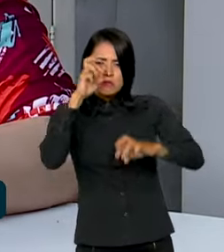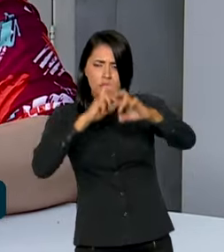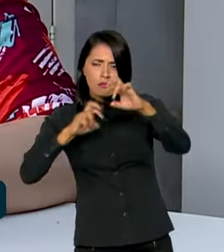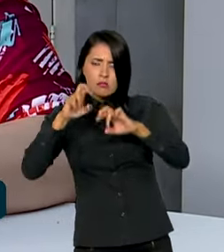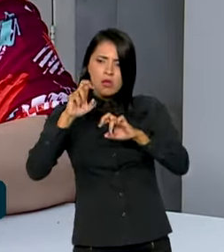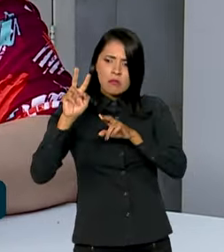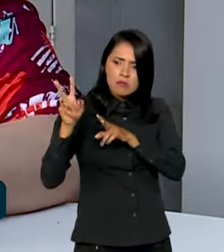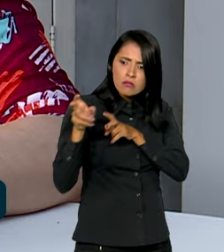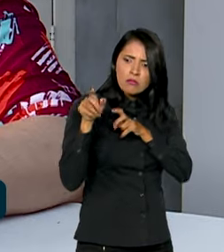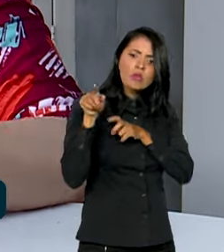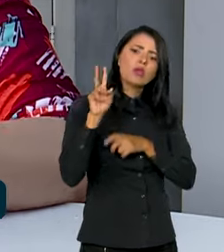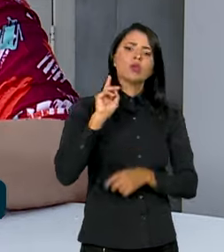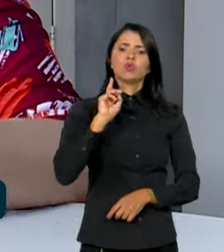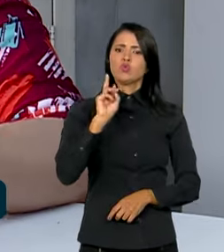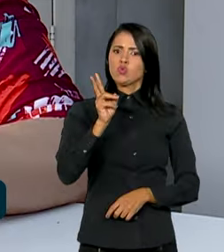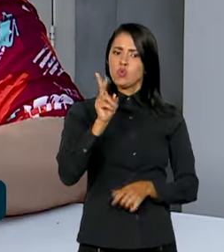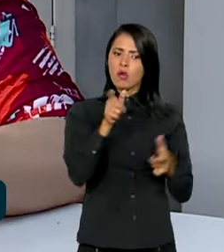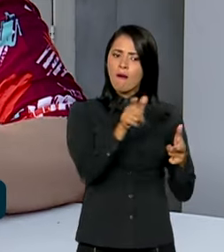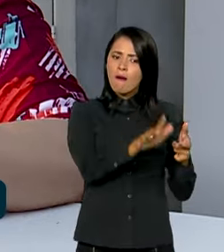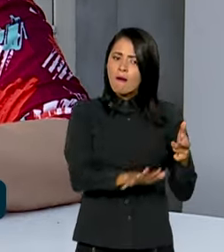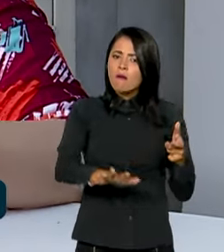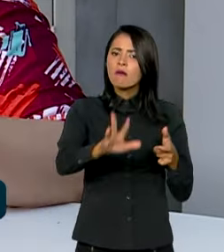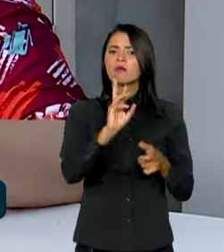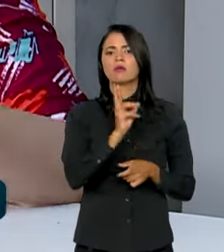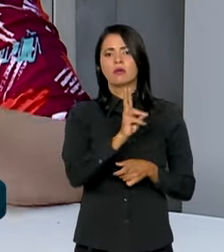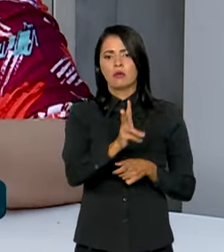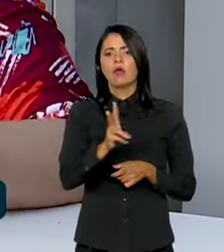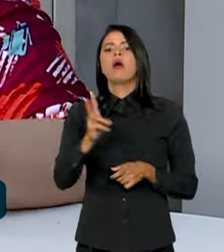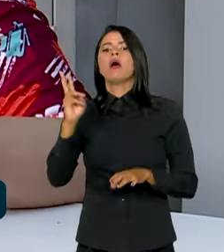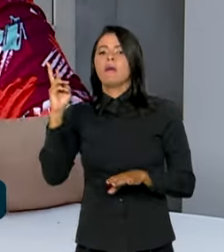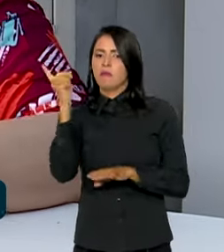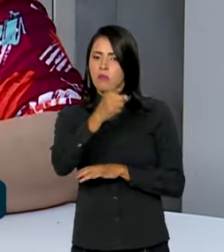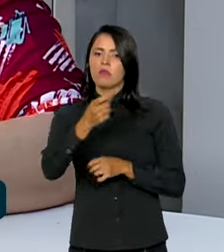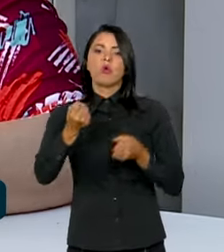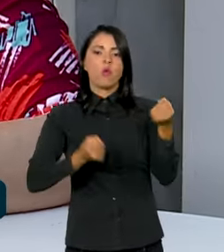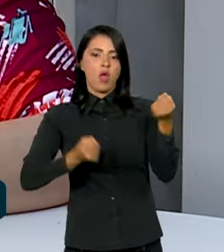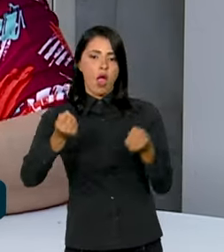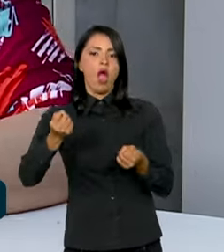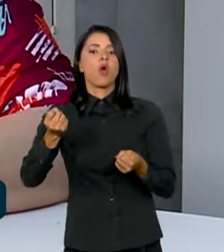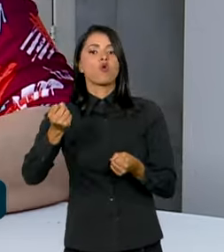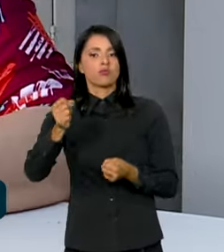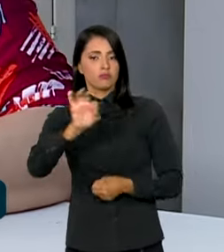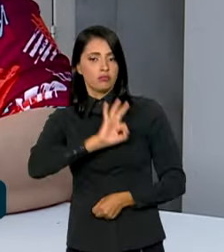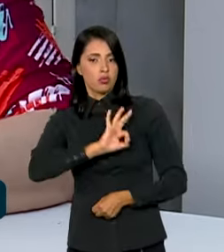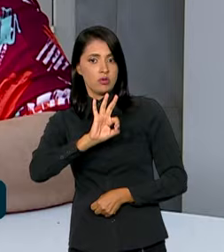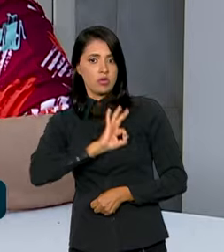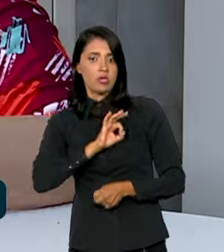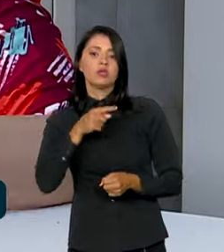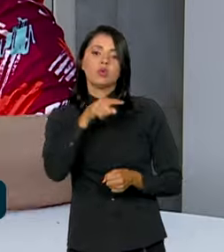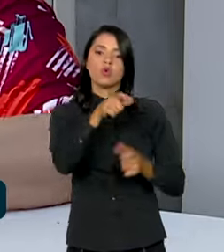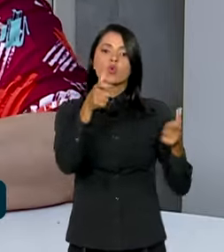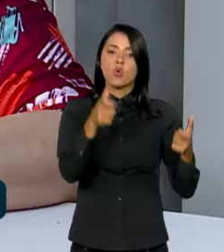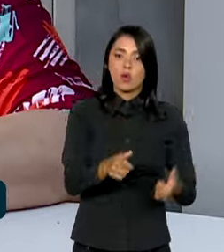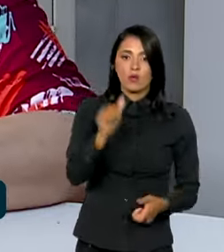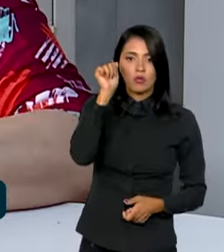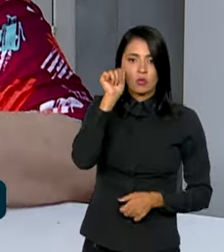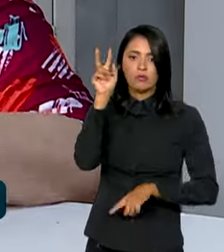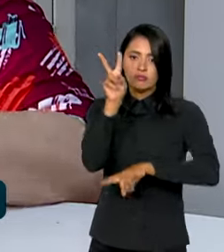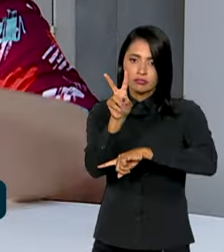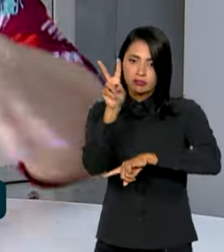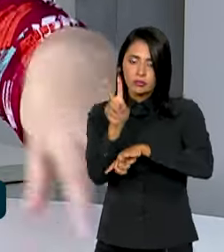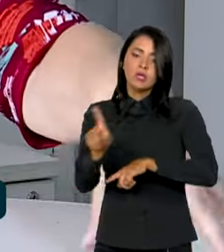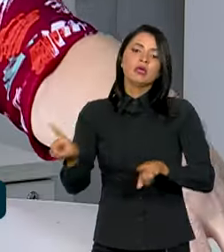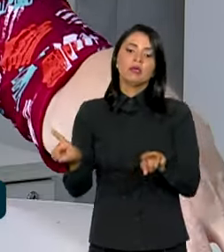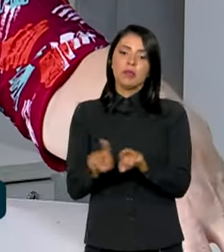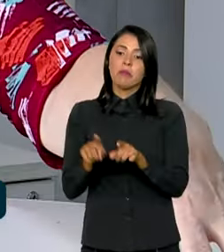observado que ele continua naquela área, é enviada uma viatura, tanto para o local onde está a mulher, para protegê-la,